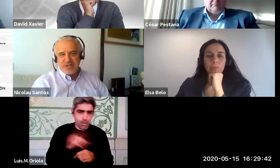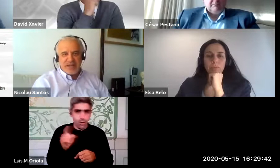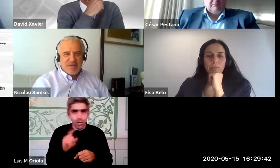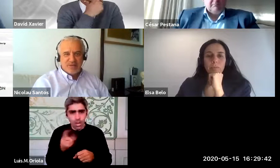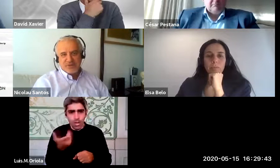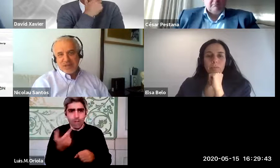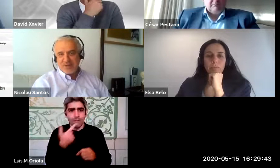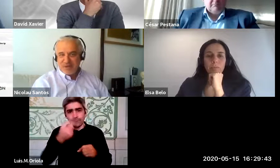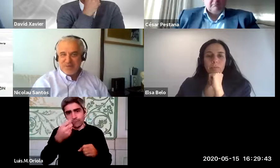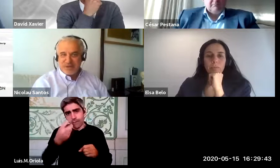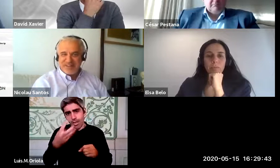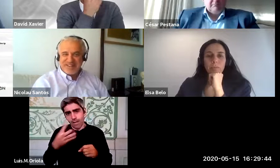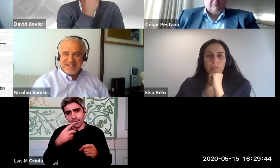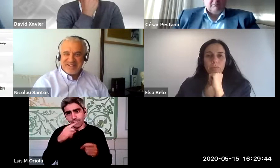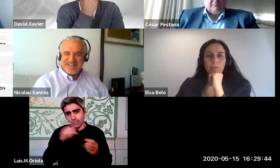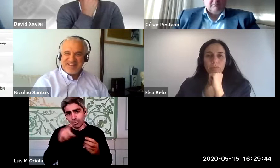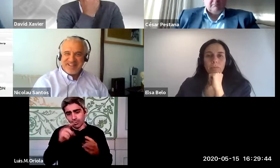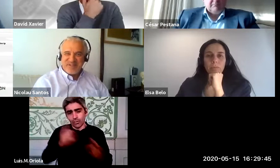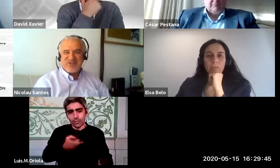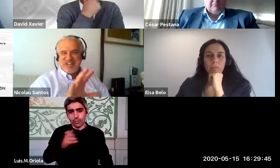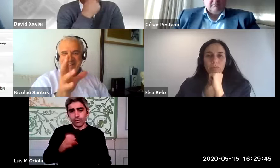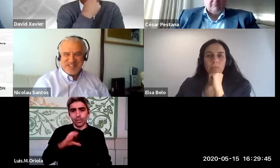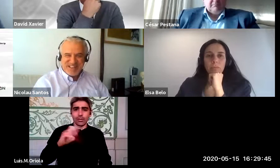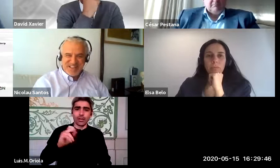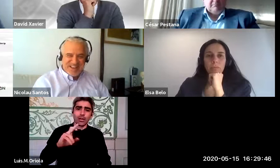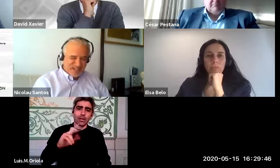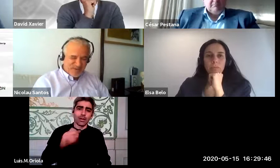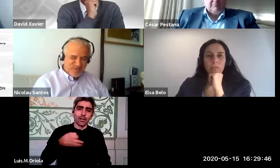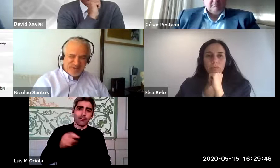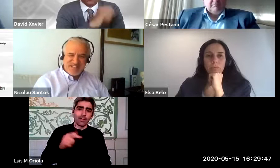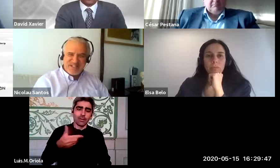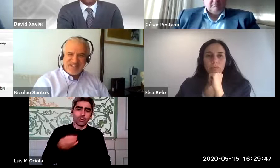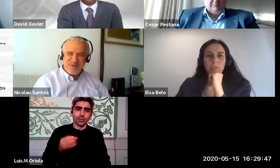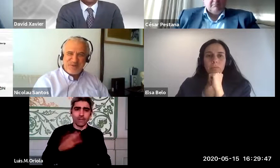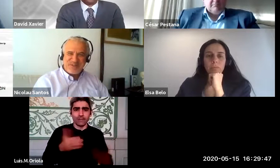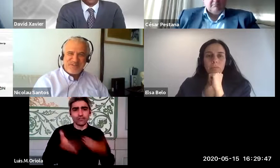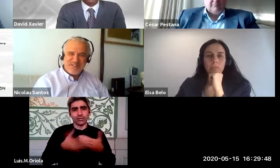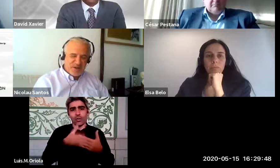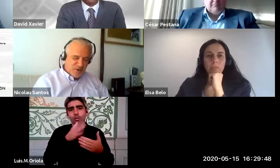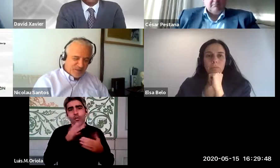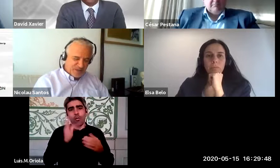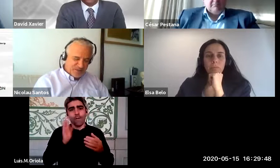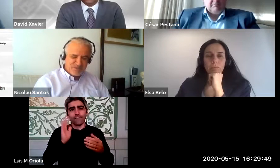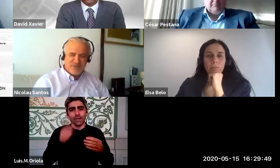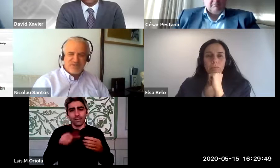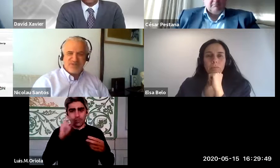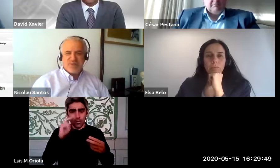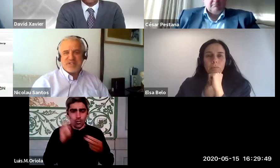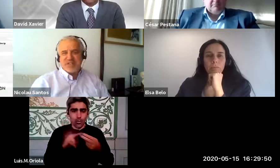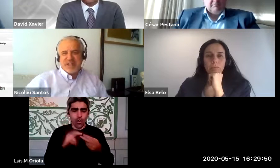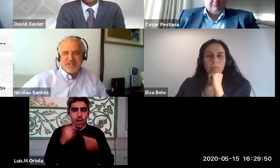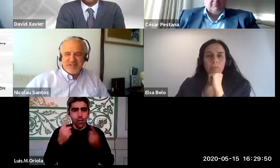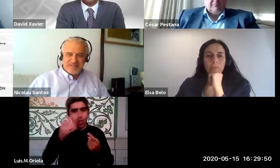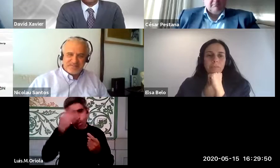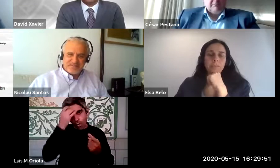de questões e o Dr. Carapete pode fechar esta conferência, este encontro, com algumas observações